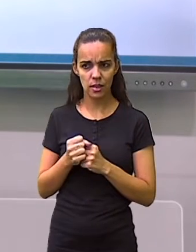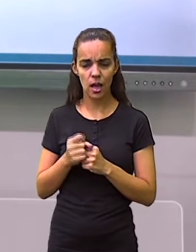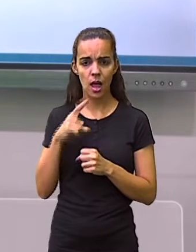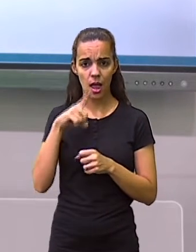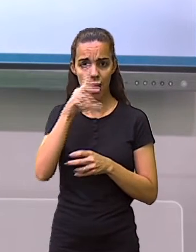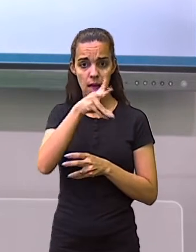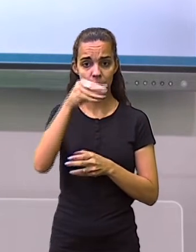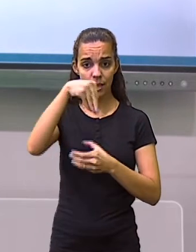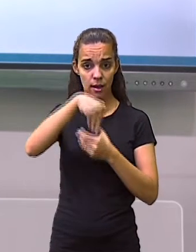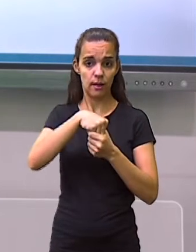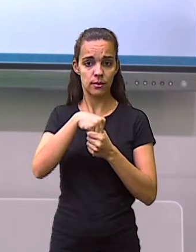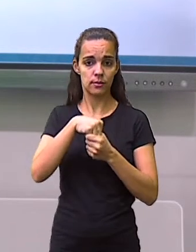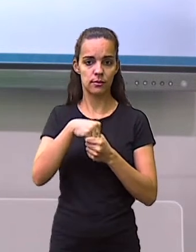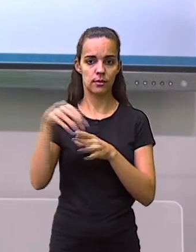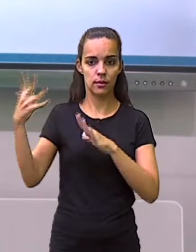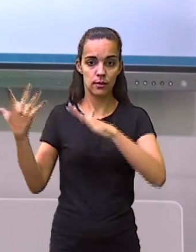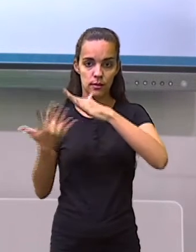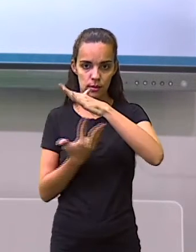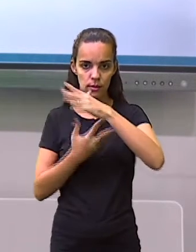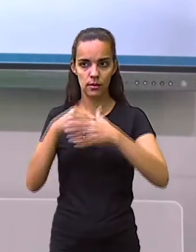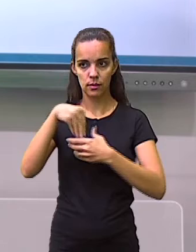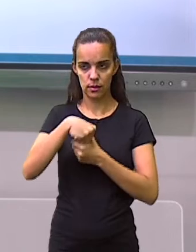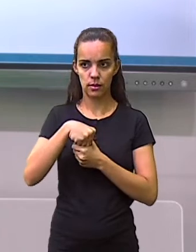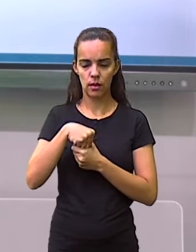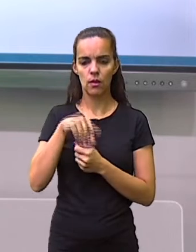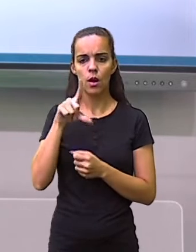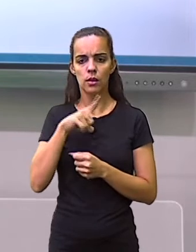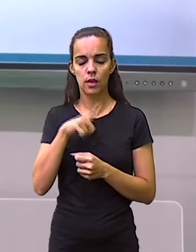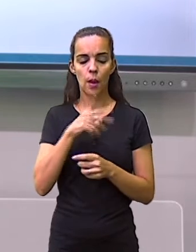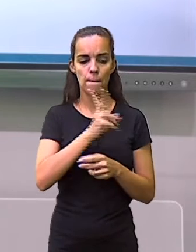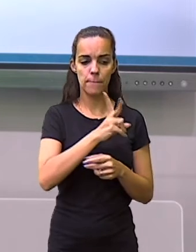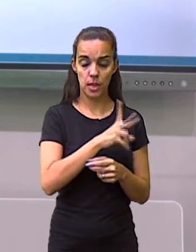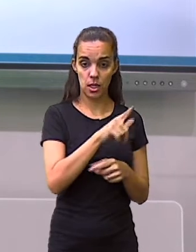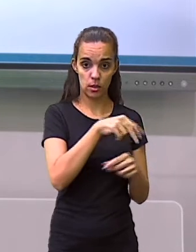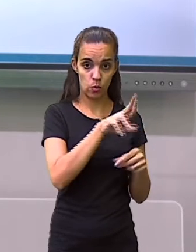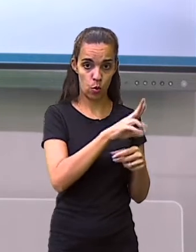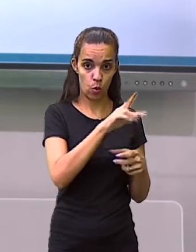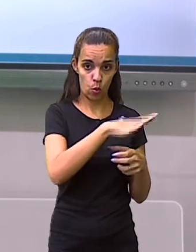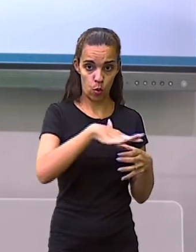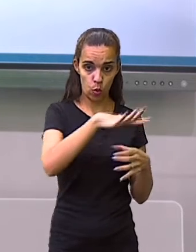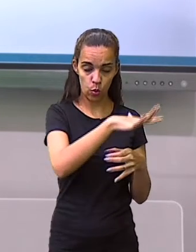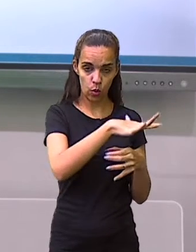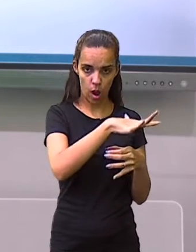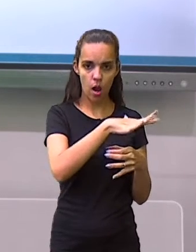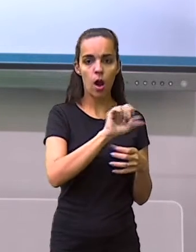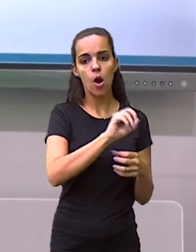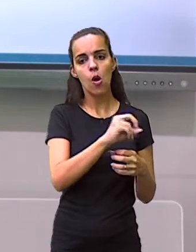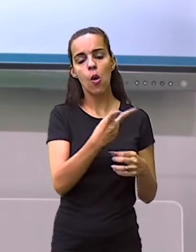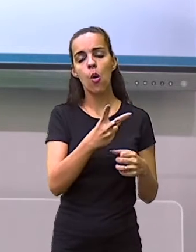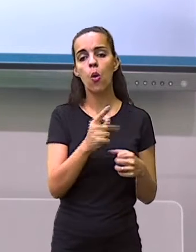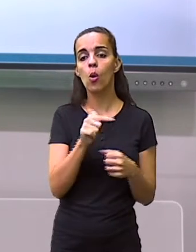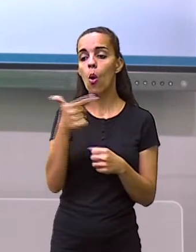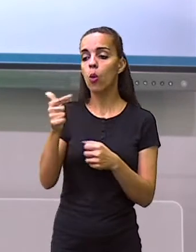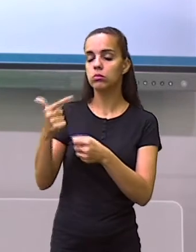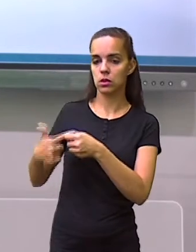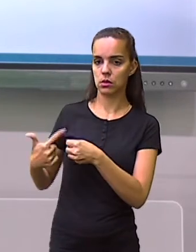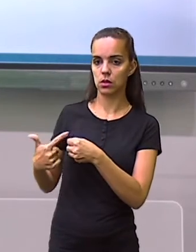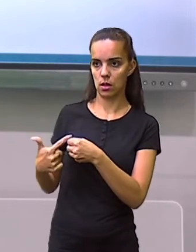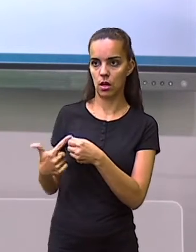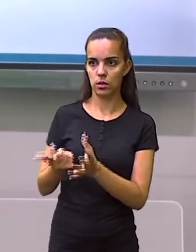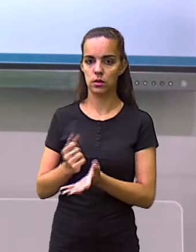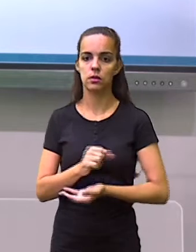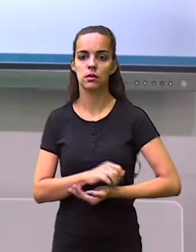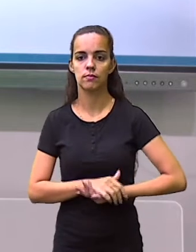interna interregional, de uma região para a outra, e intrarregional, dentro da